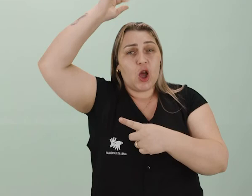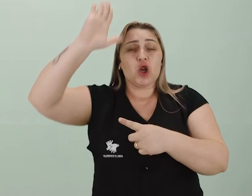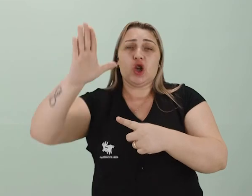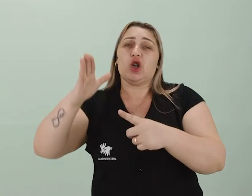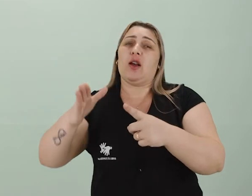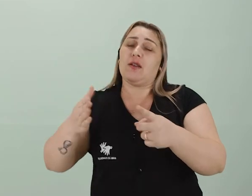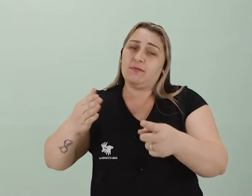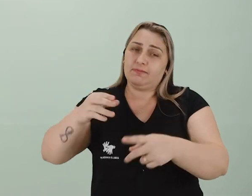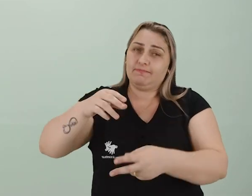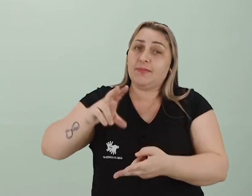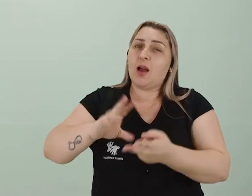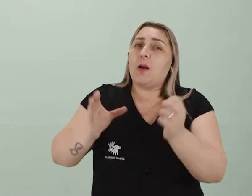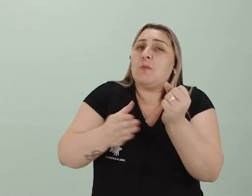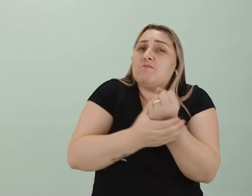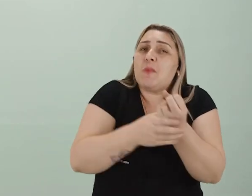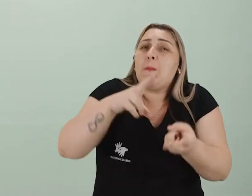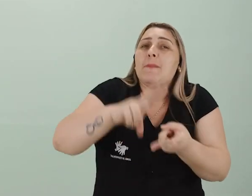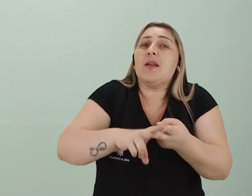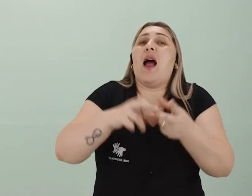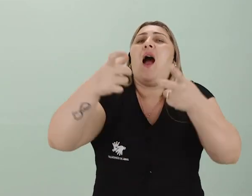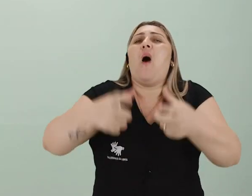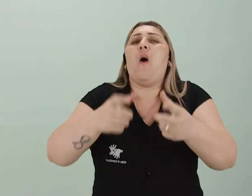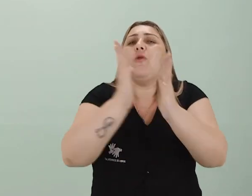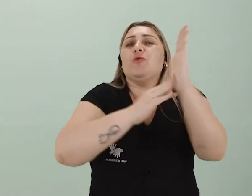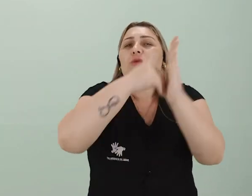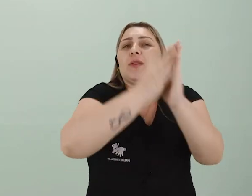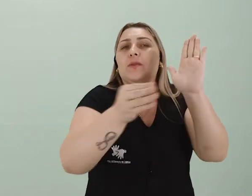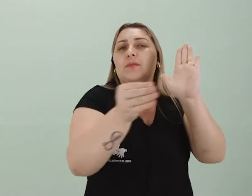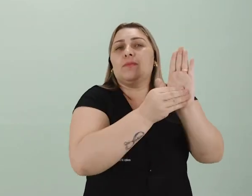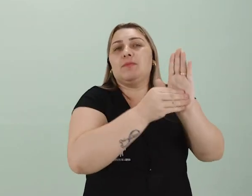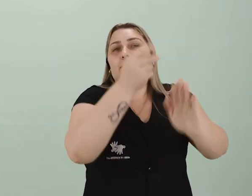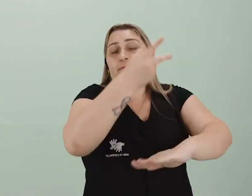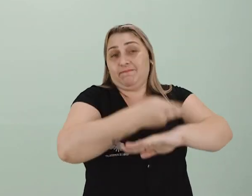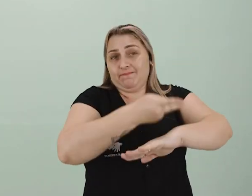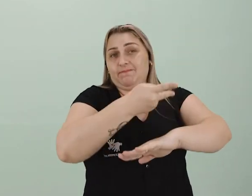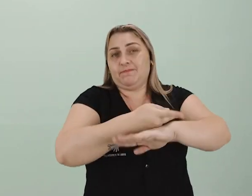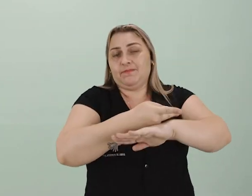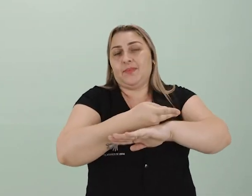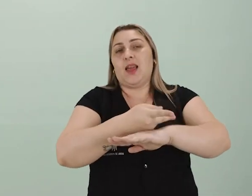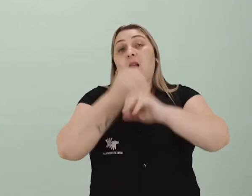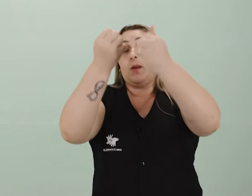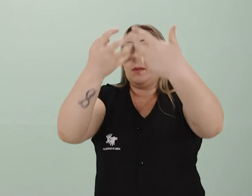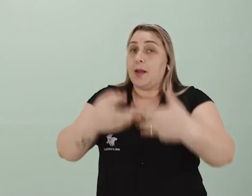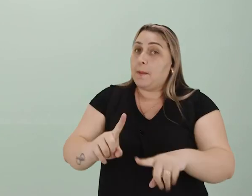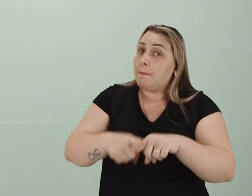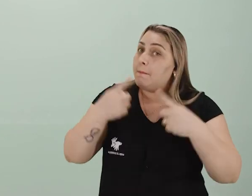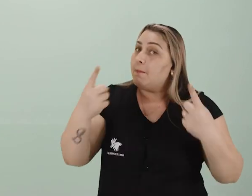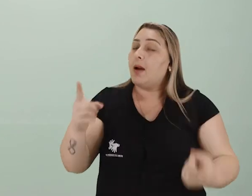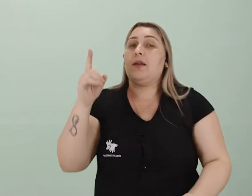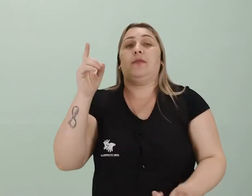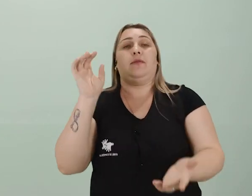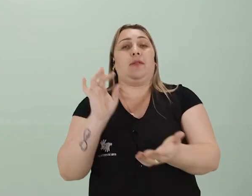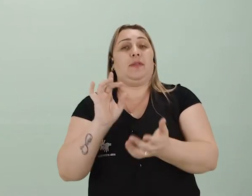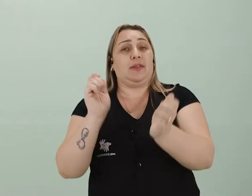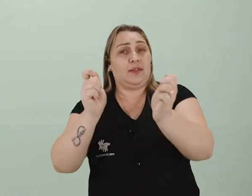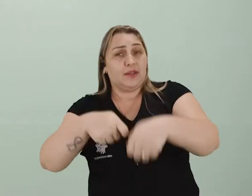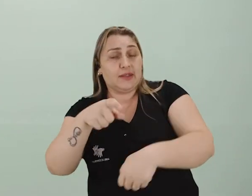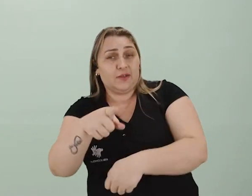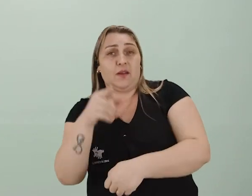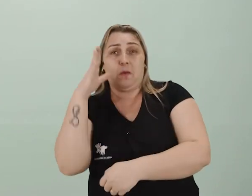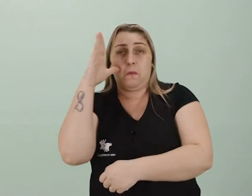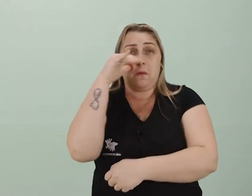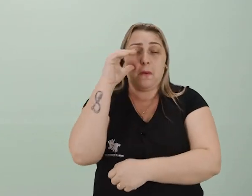já estava preso, onde? Nas paredes da caverna. Essa é uma explicação, mas não é a única possível. Se você tiver